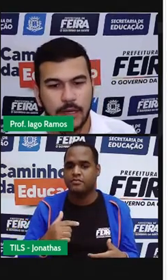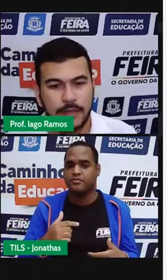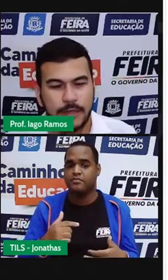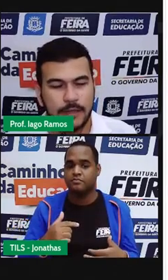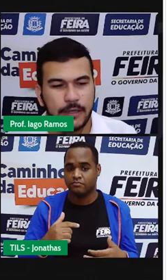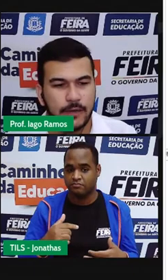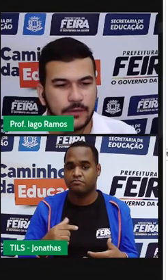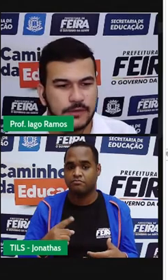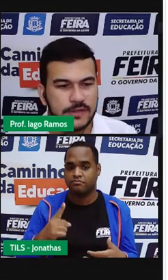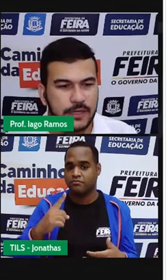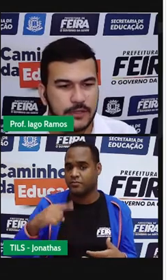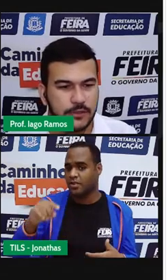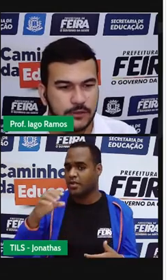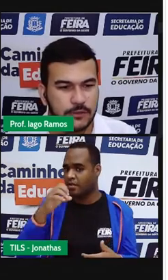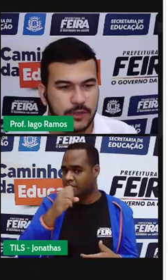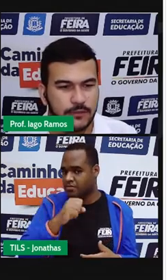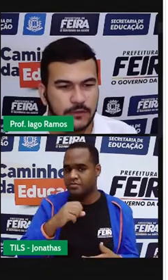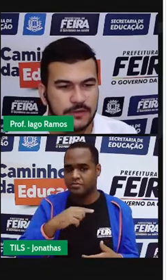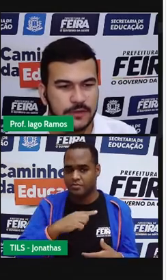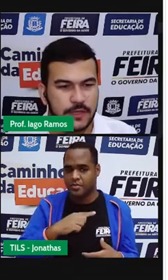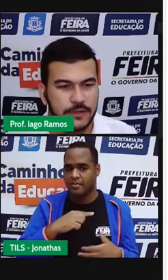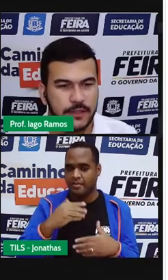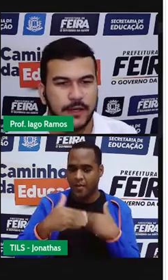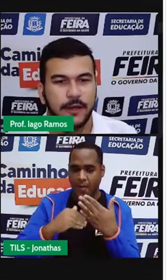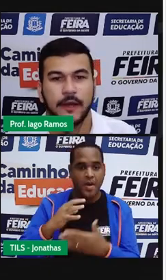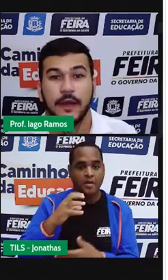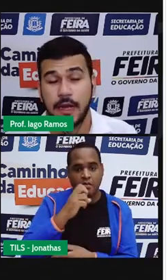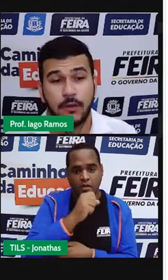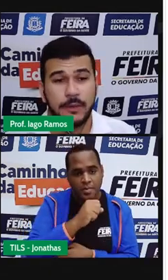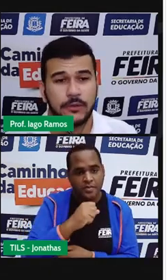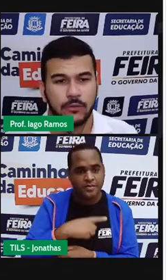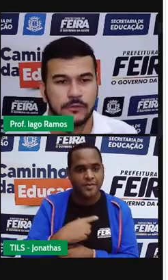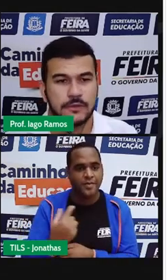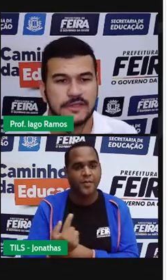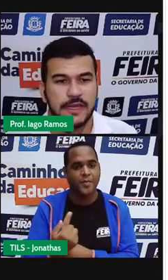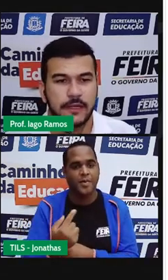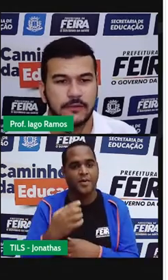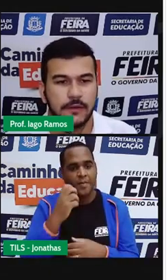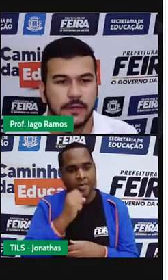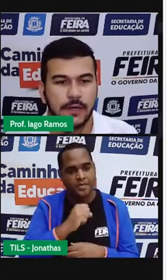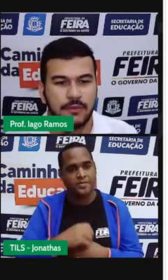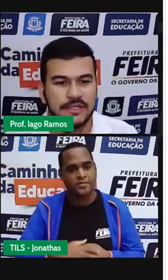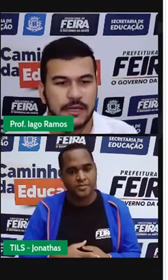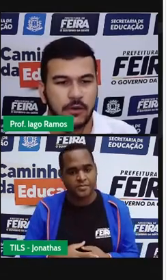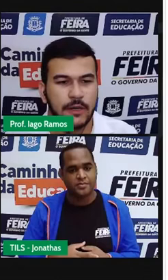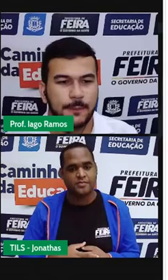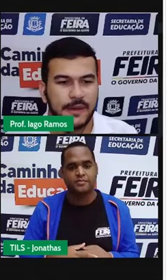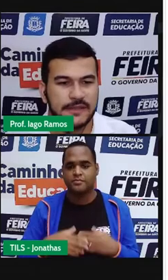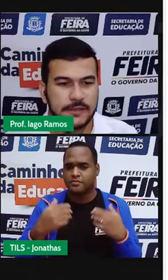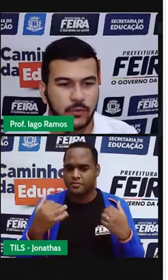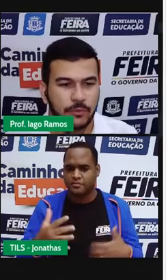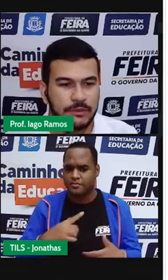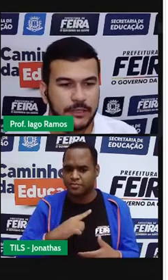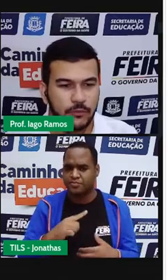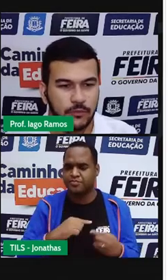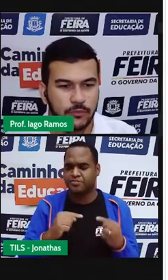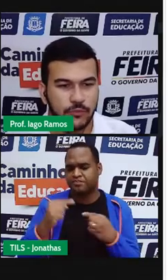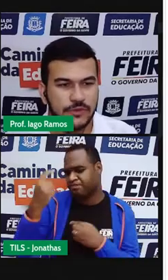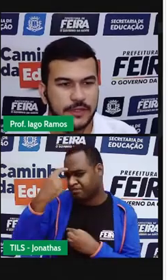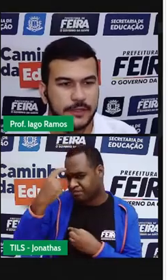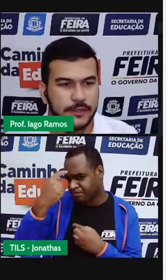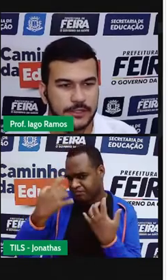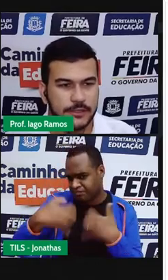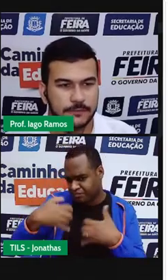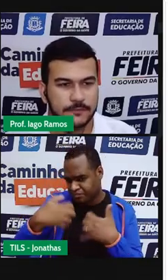Aqui a velocidade, ó. A velocidade aqui aumentou. Certo? Mas agora pensa comigo